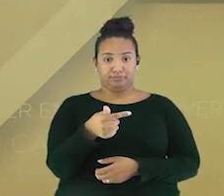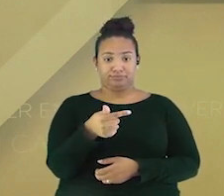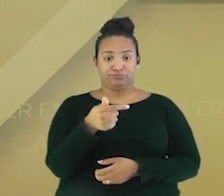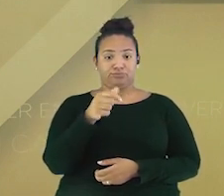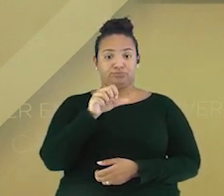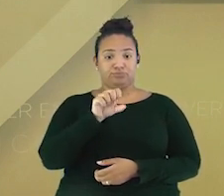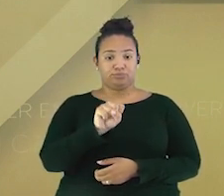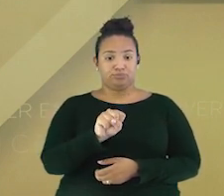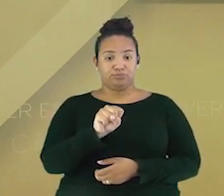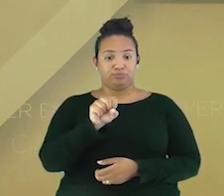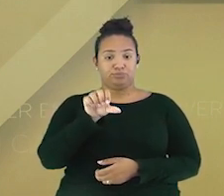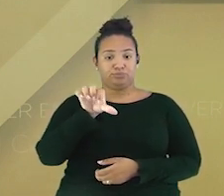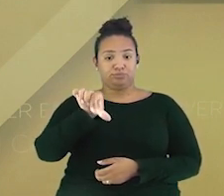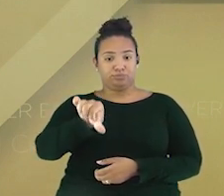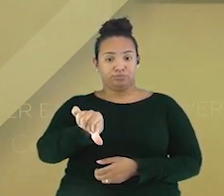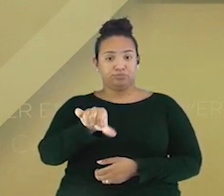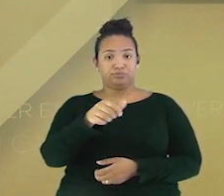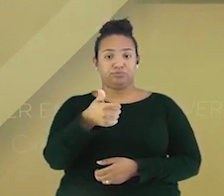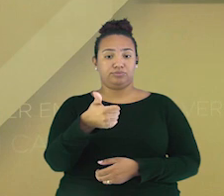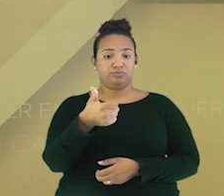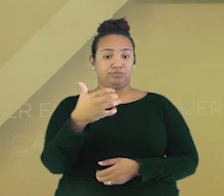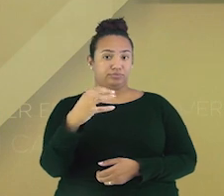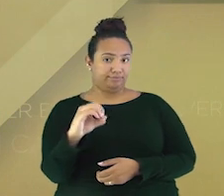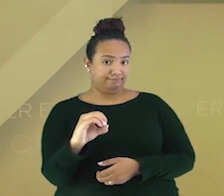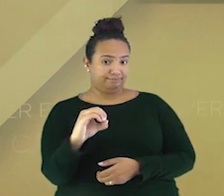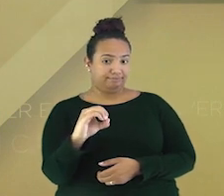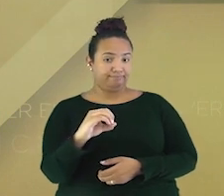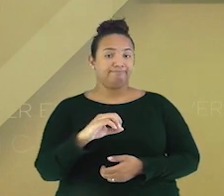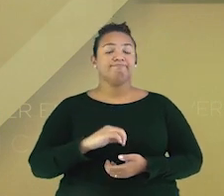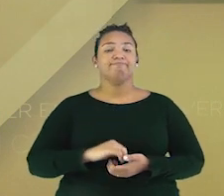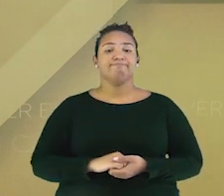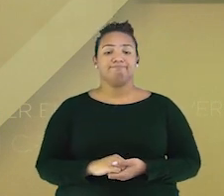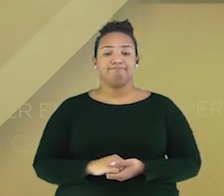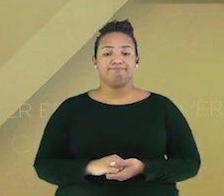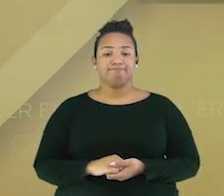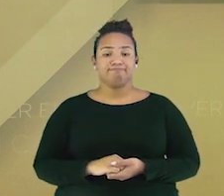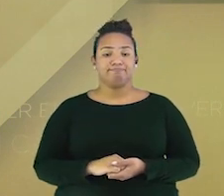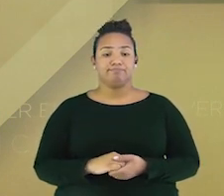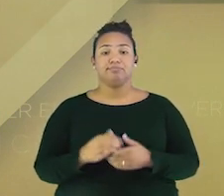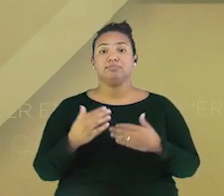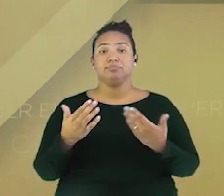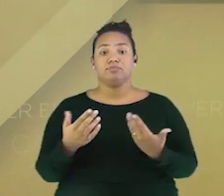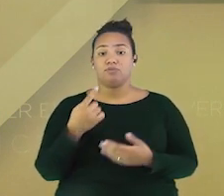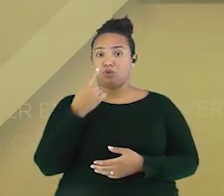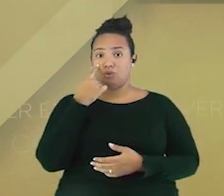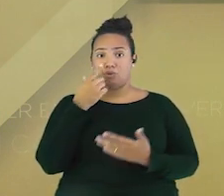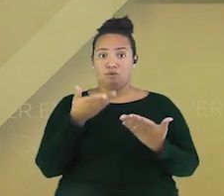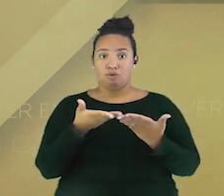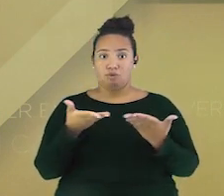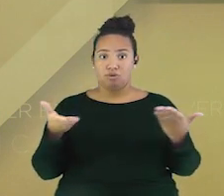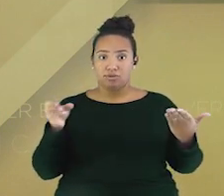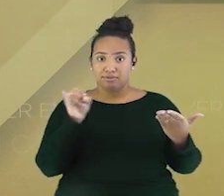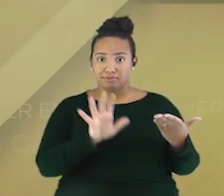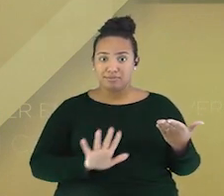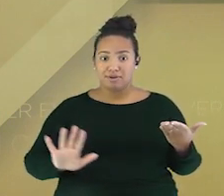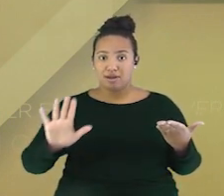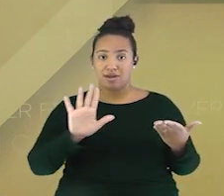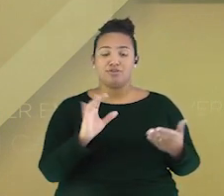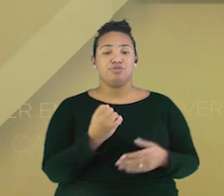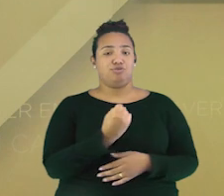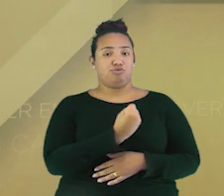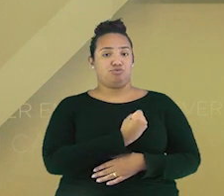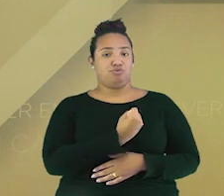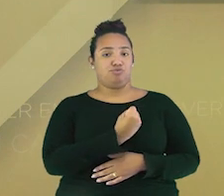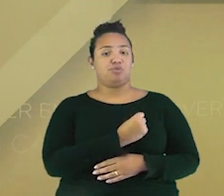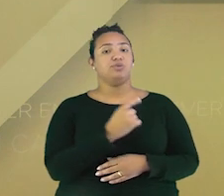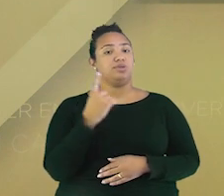sete, oito, nove e dez. Então, aqui nós temos os números organizados em uma sequência.